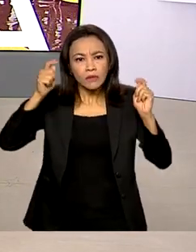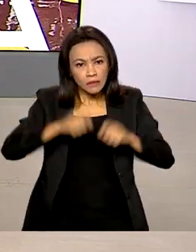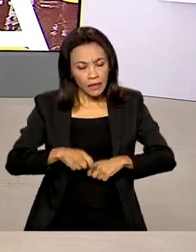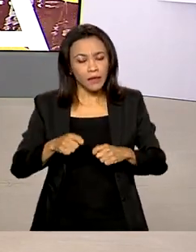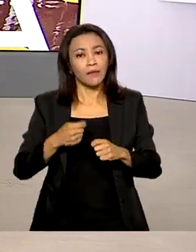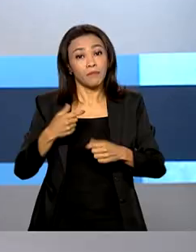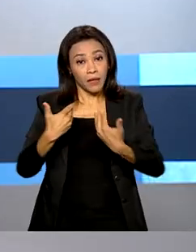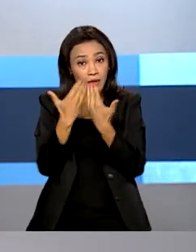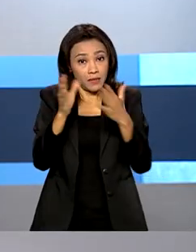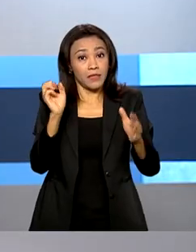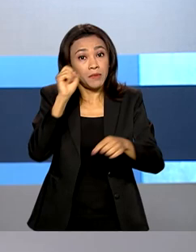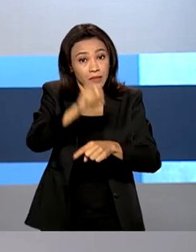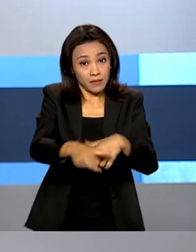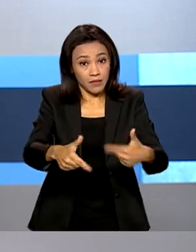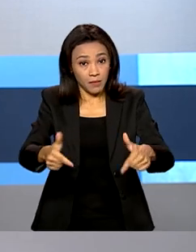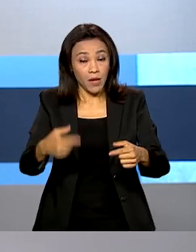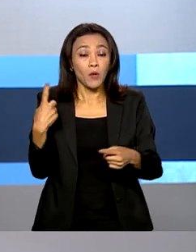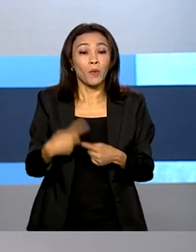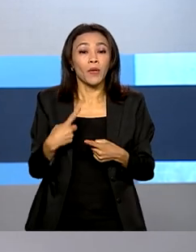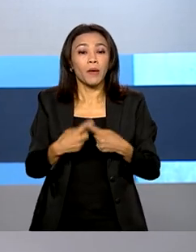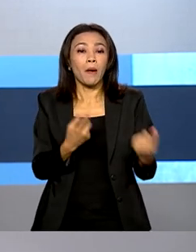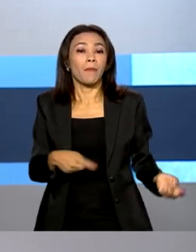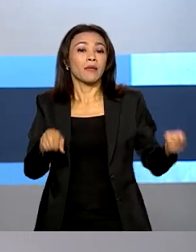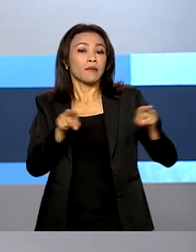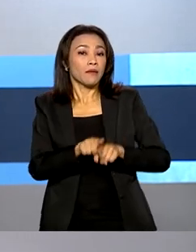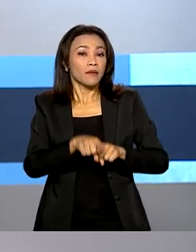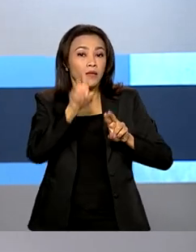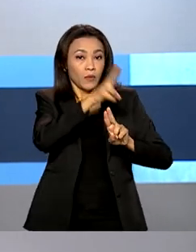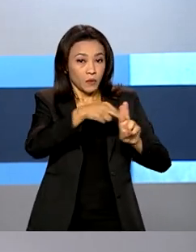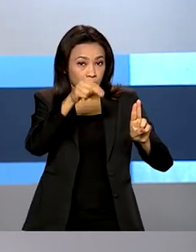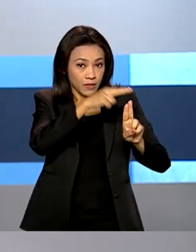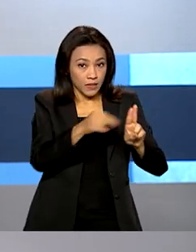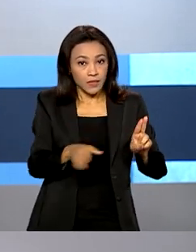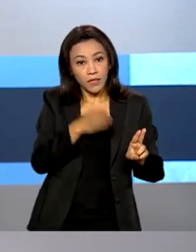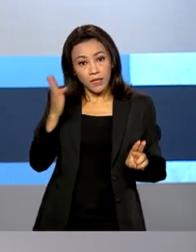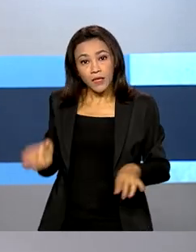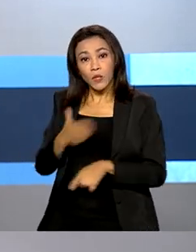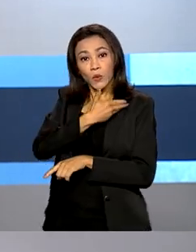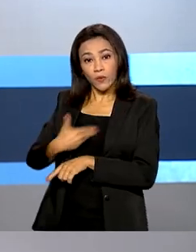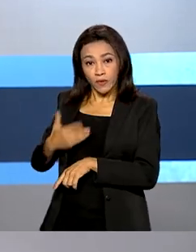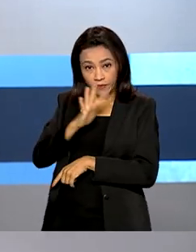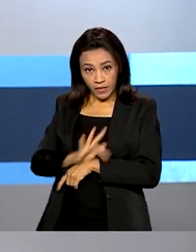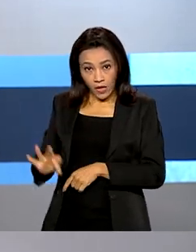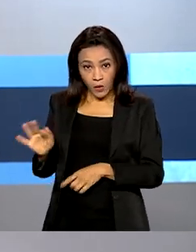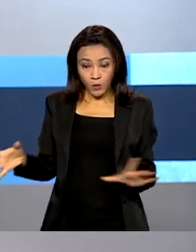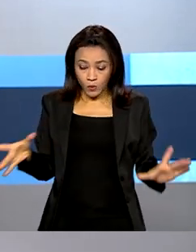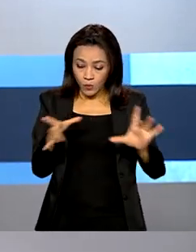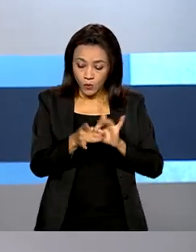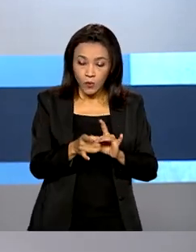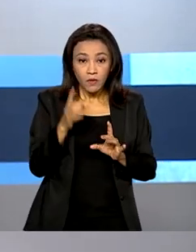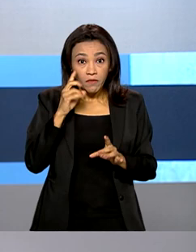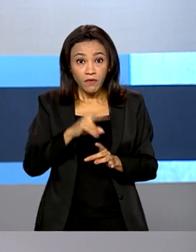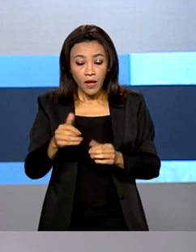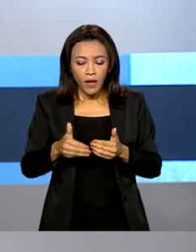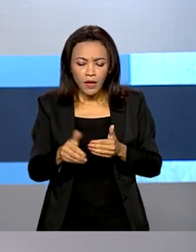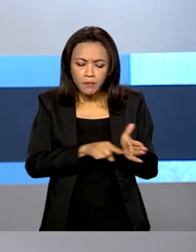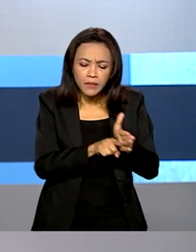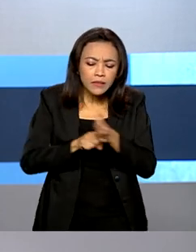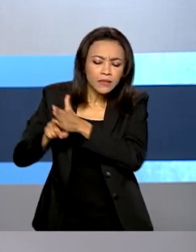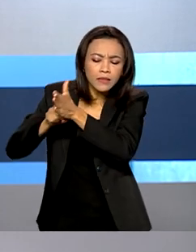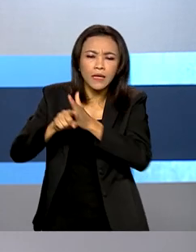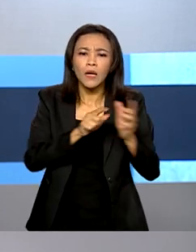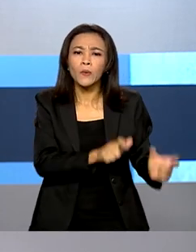empregos. Isso porque uma parceria entre a Universidade de Brasília e o governo federal vai identificar áreas com